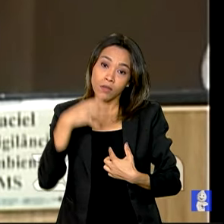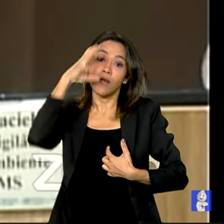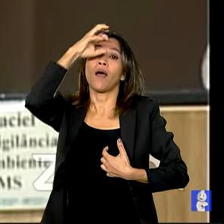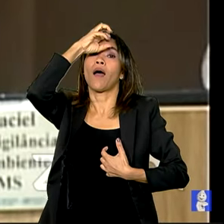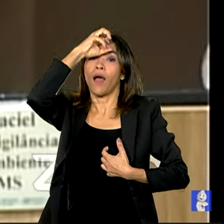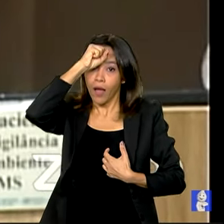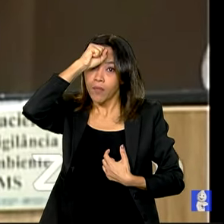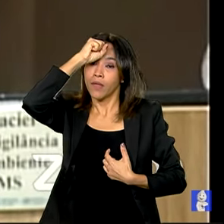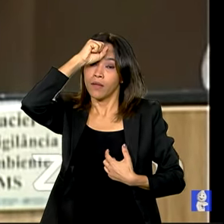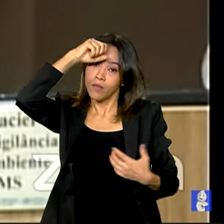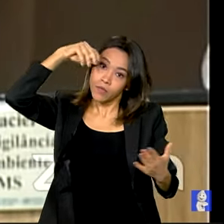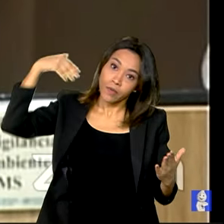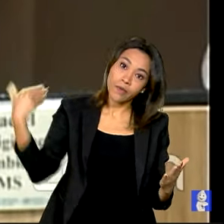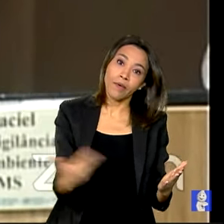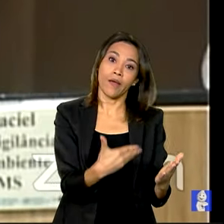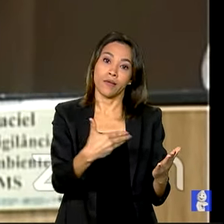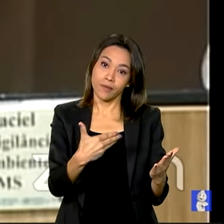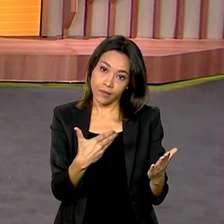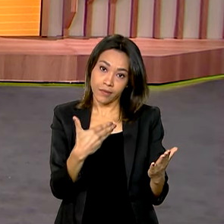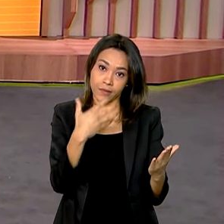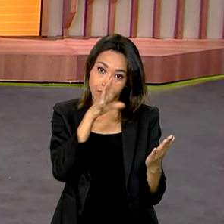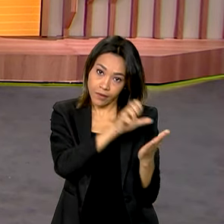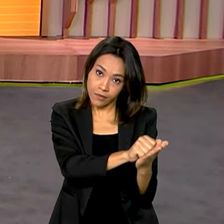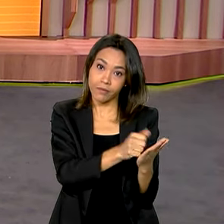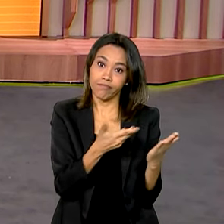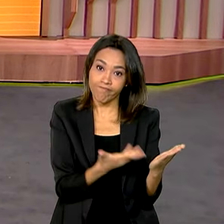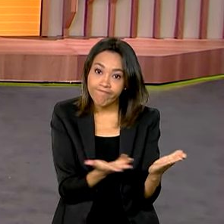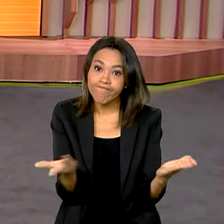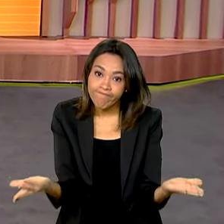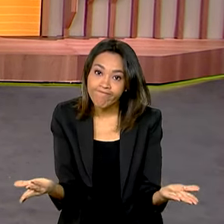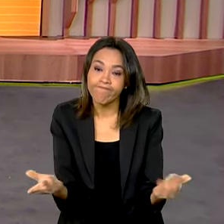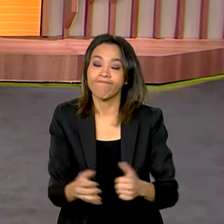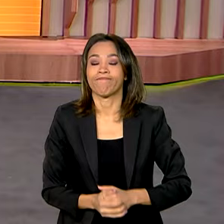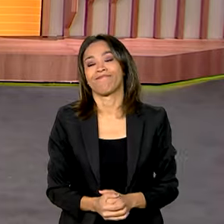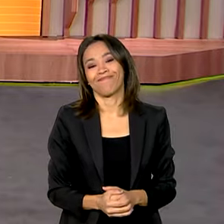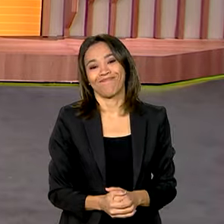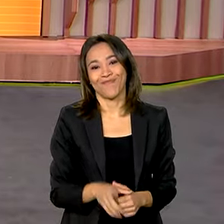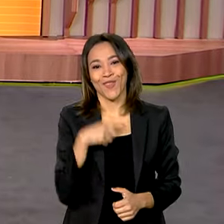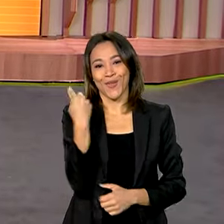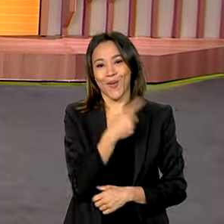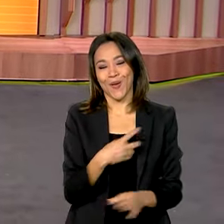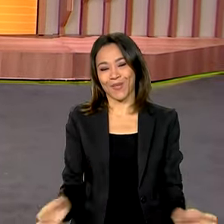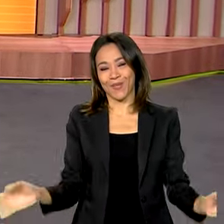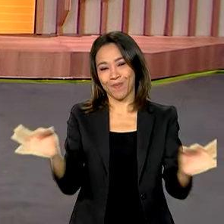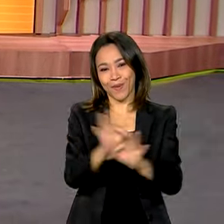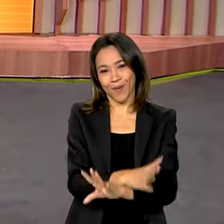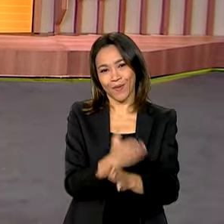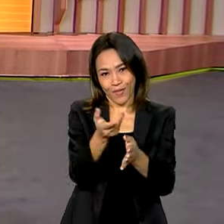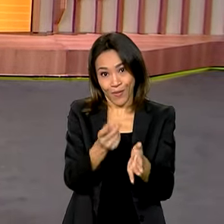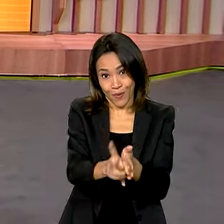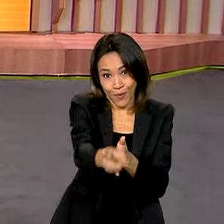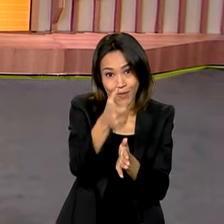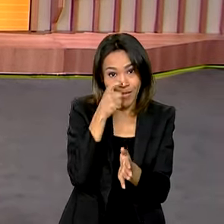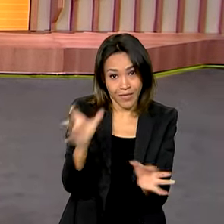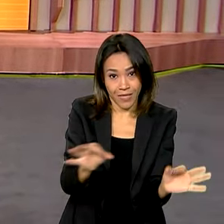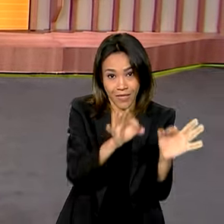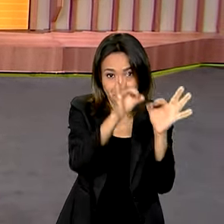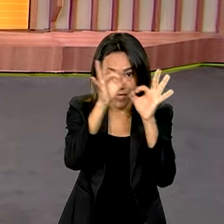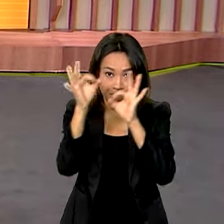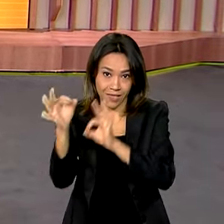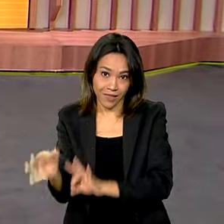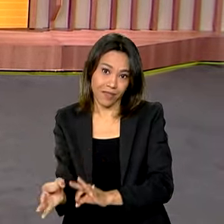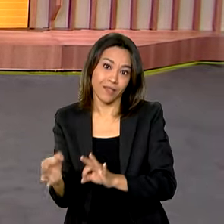com essas lições. Brasil em Dia fica por aqui, mas o canal GOV segue acompanhando